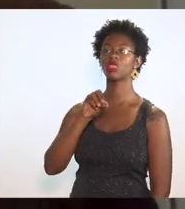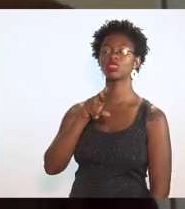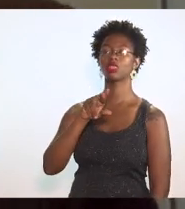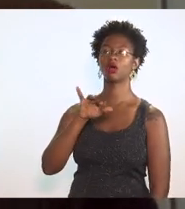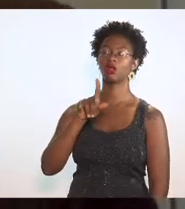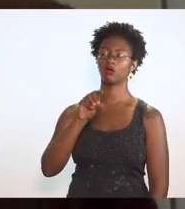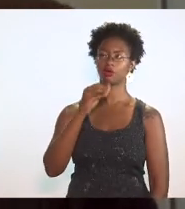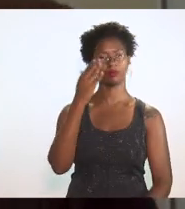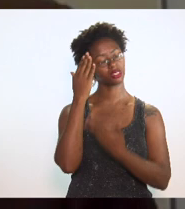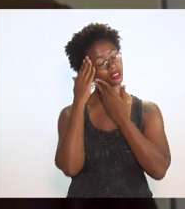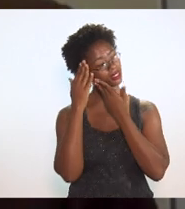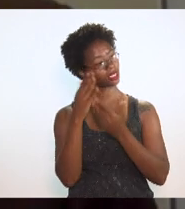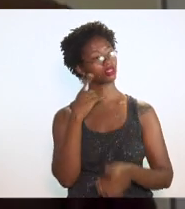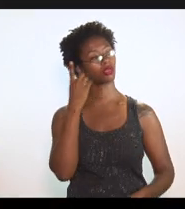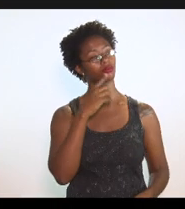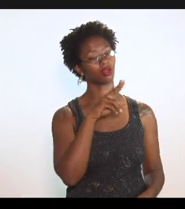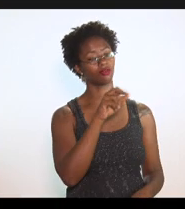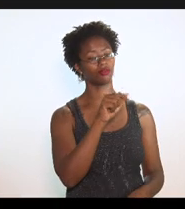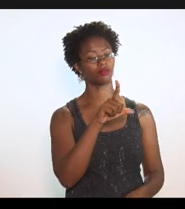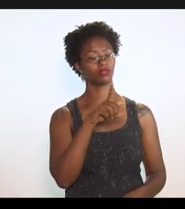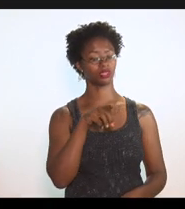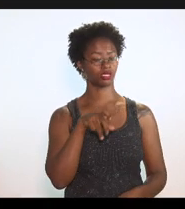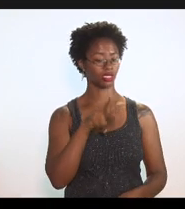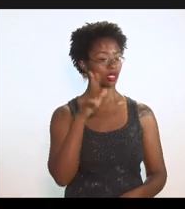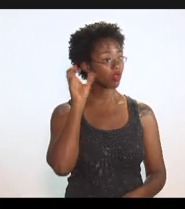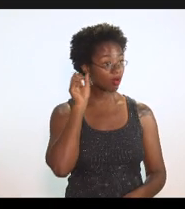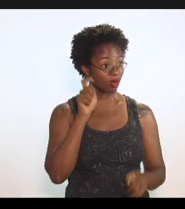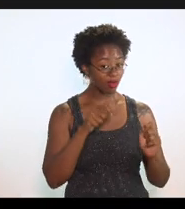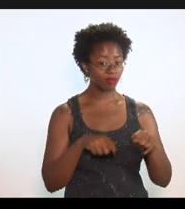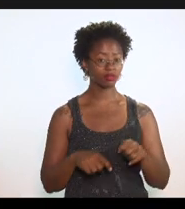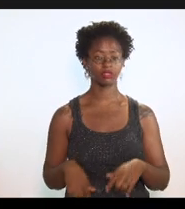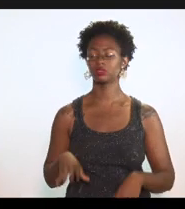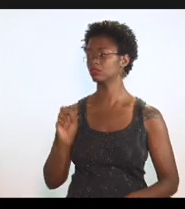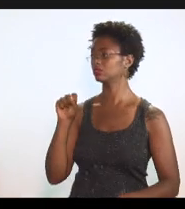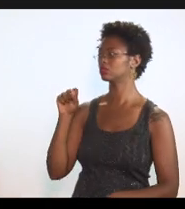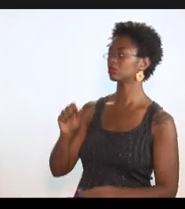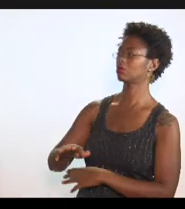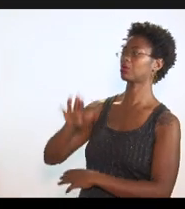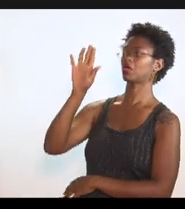muito obrigado. Deputado Valdeck, está me ouvindo? Presidente, pela ordem, Rodrigo Amorim.